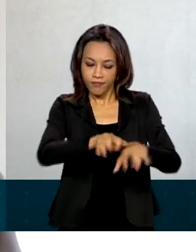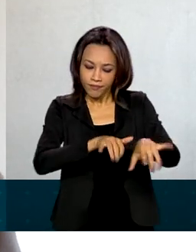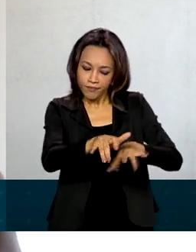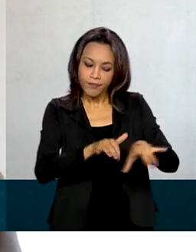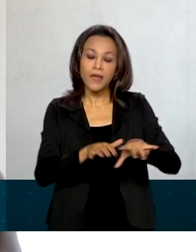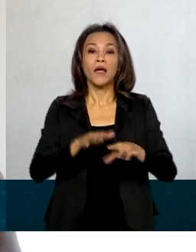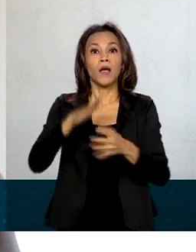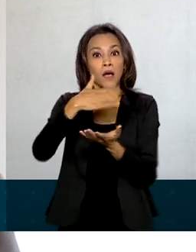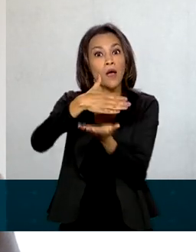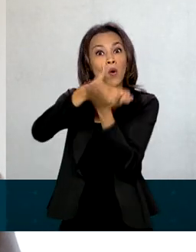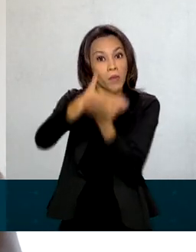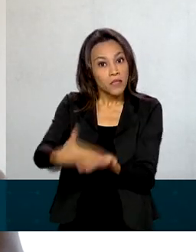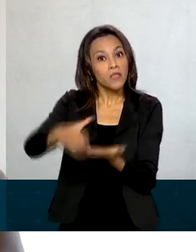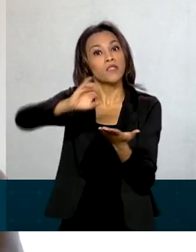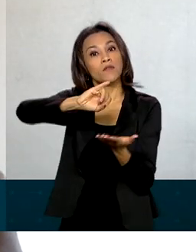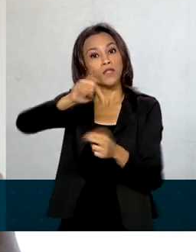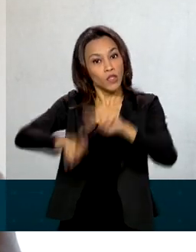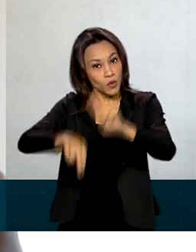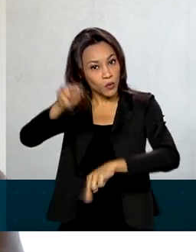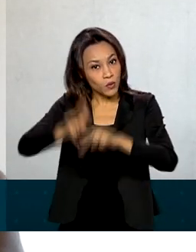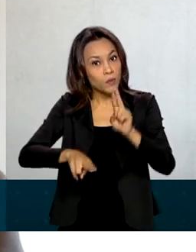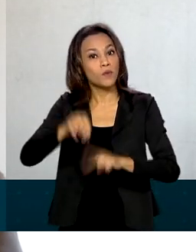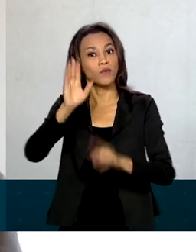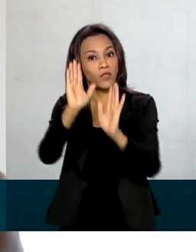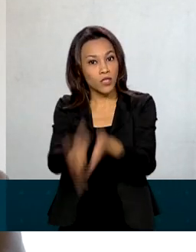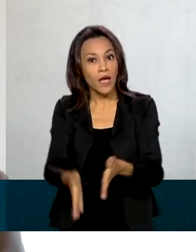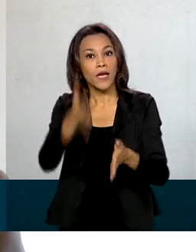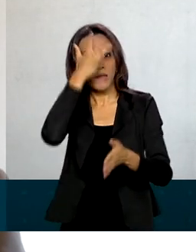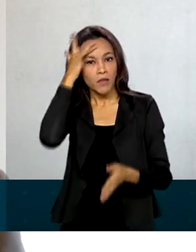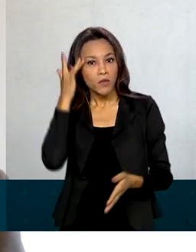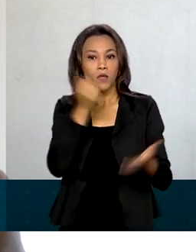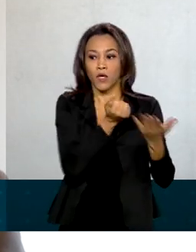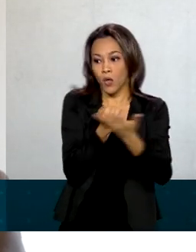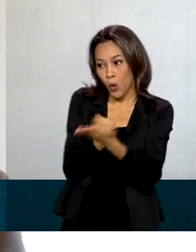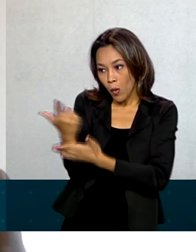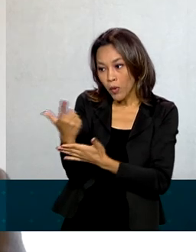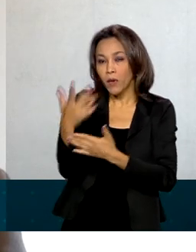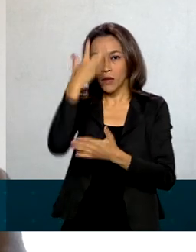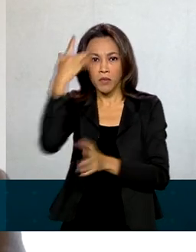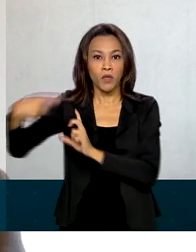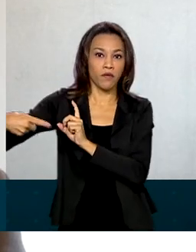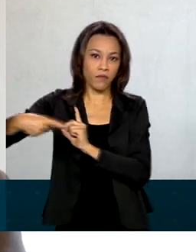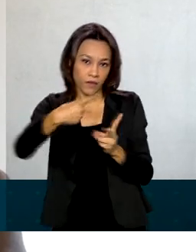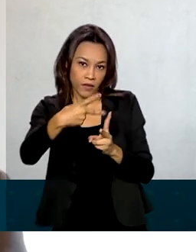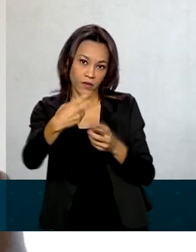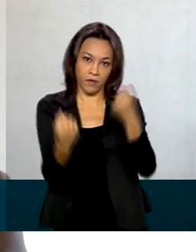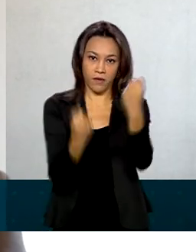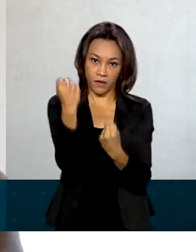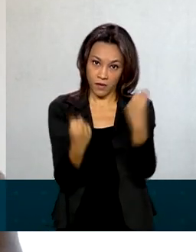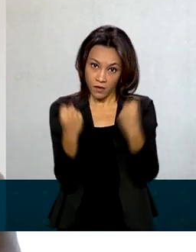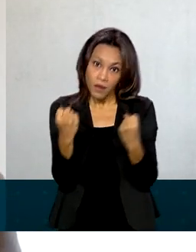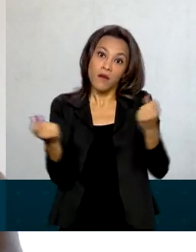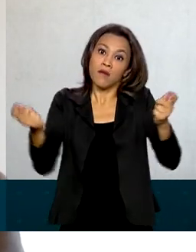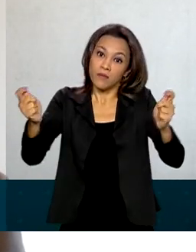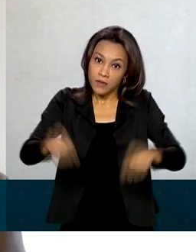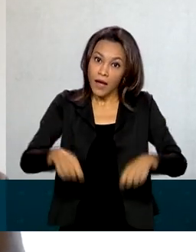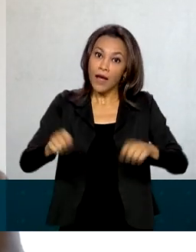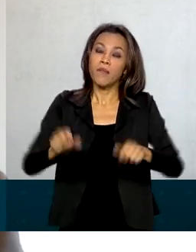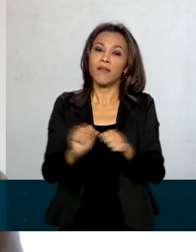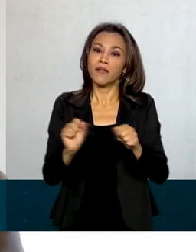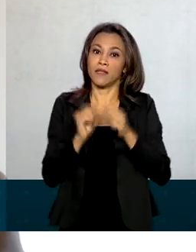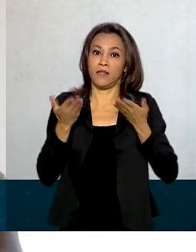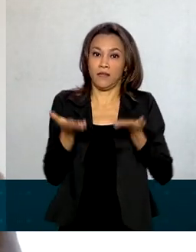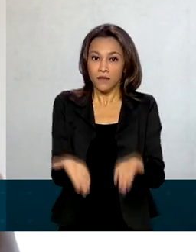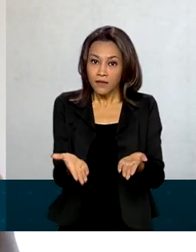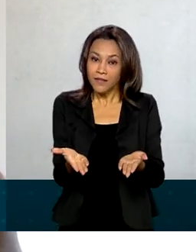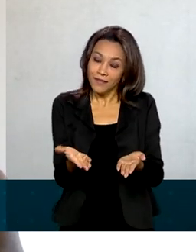o sistema já vai estar disponível para que o vendedor e o comprador possam, então, efetivar essa transação